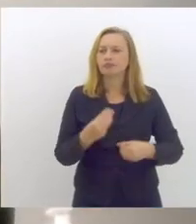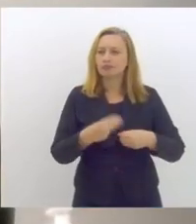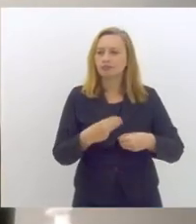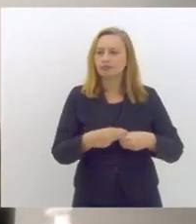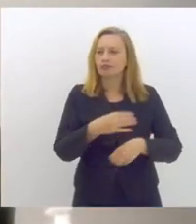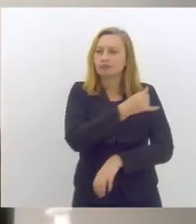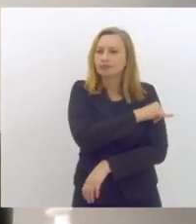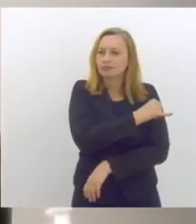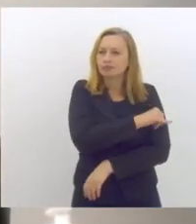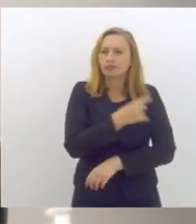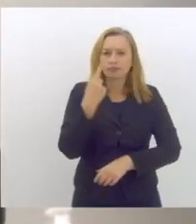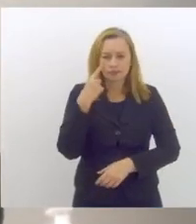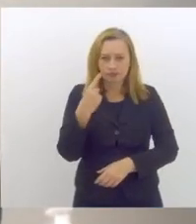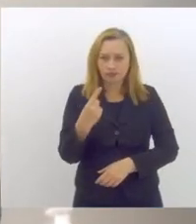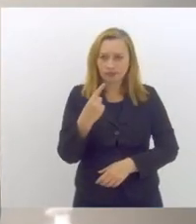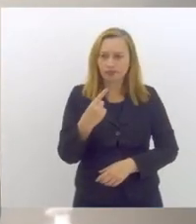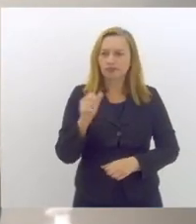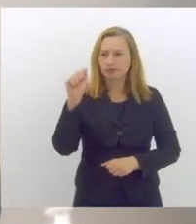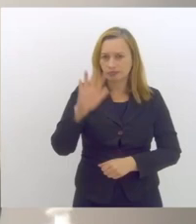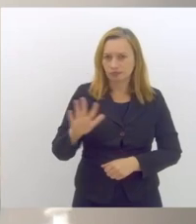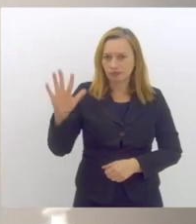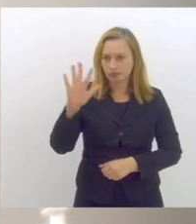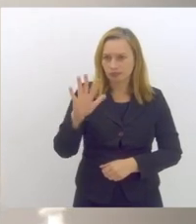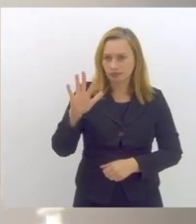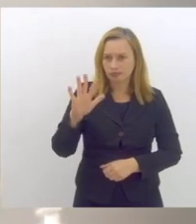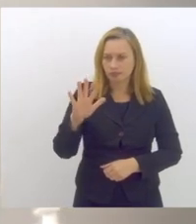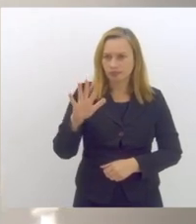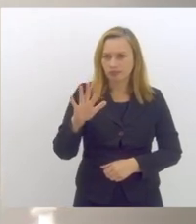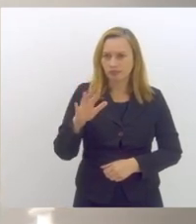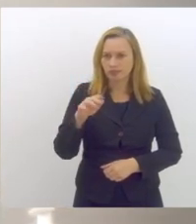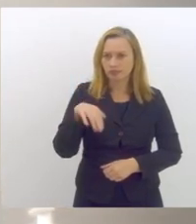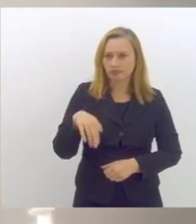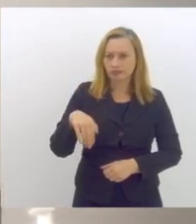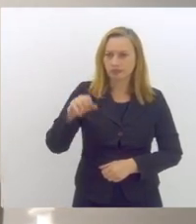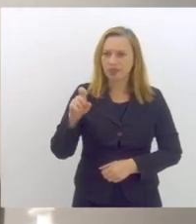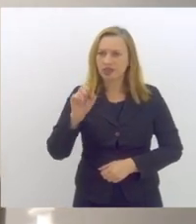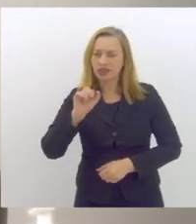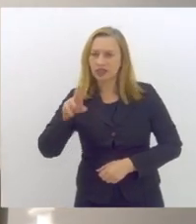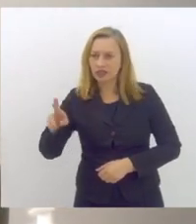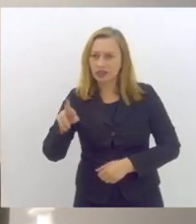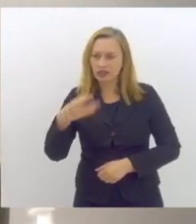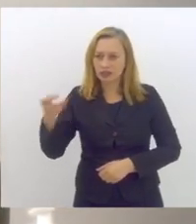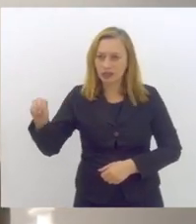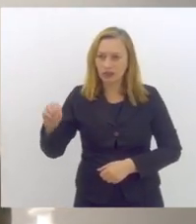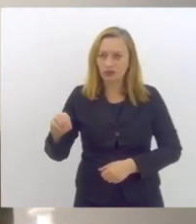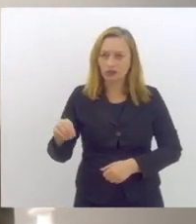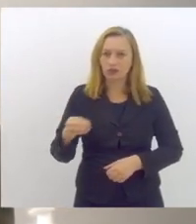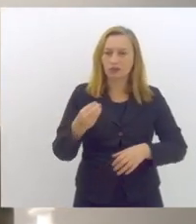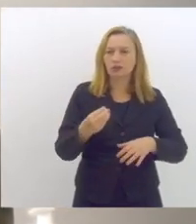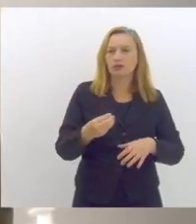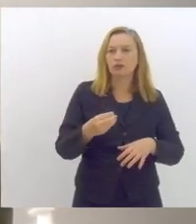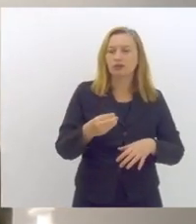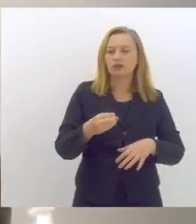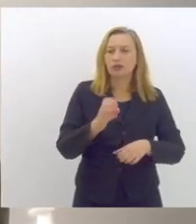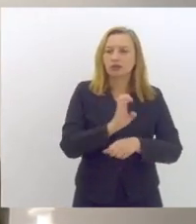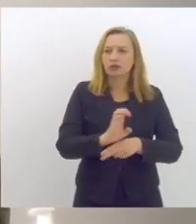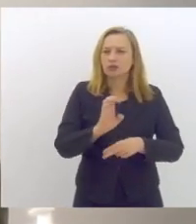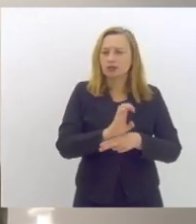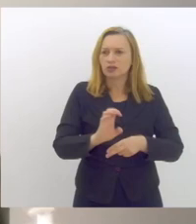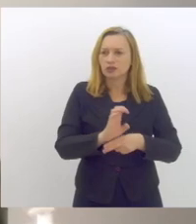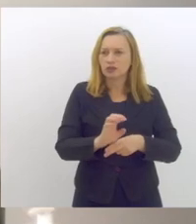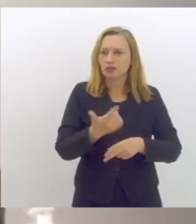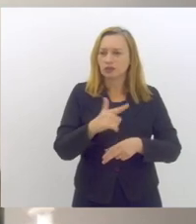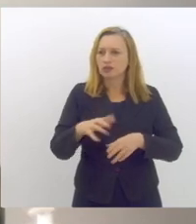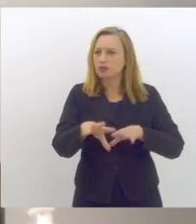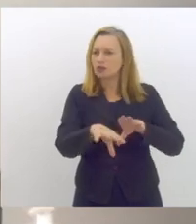do rio a gente tem visto que no geral a mediação tem sido feita por estagiários sem formação completa e muitas vezes